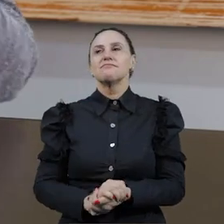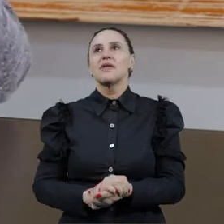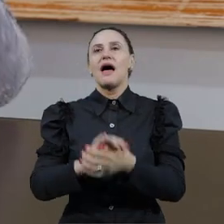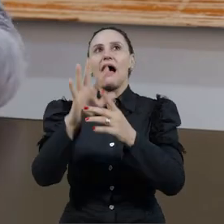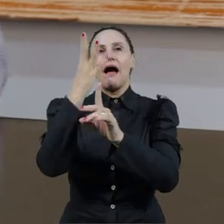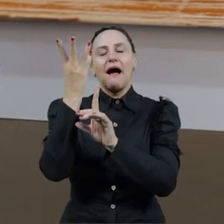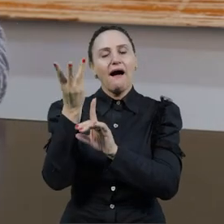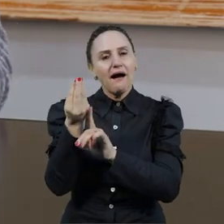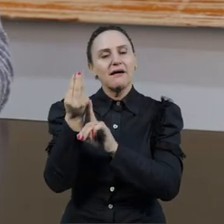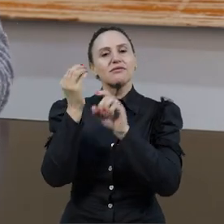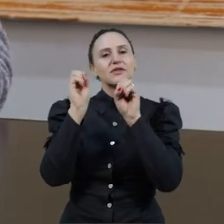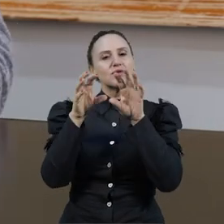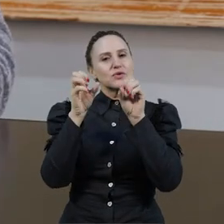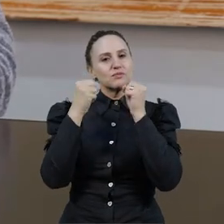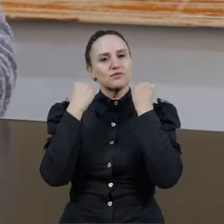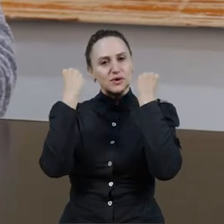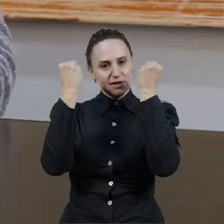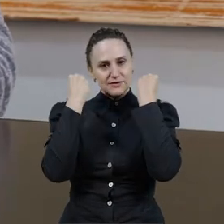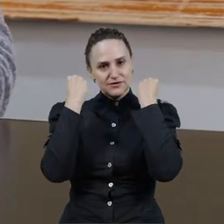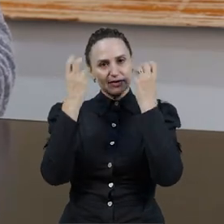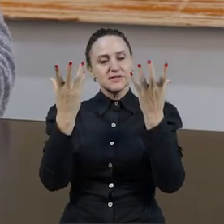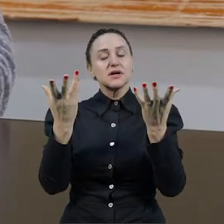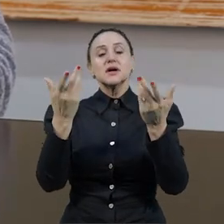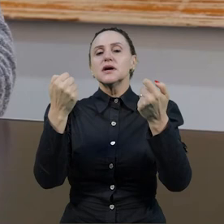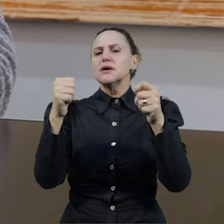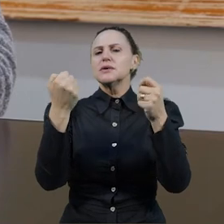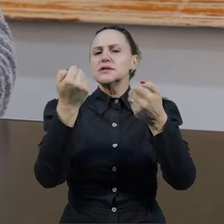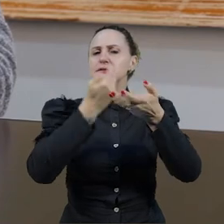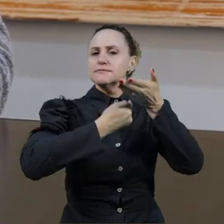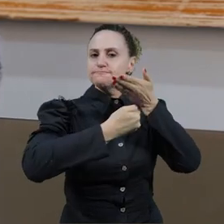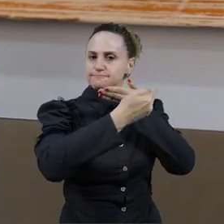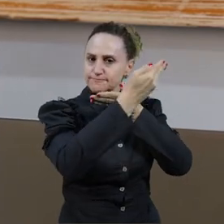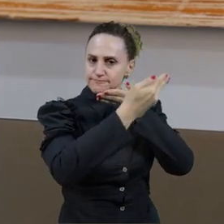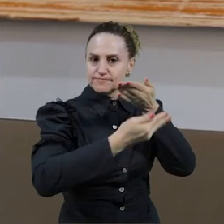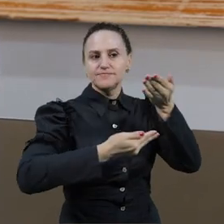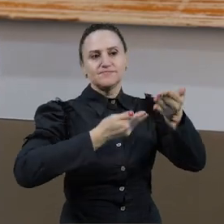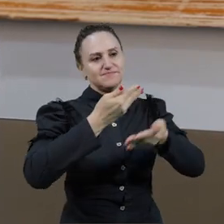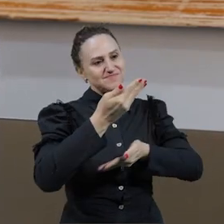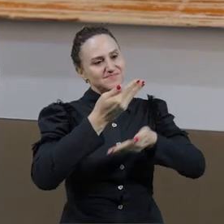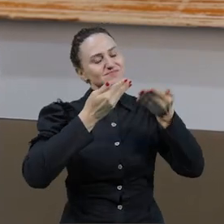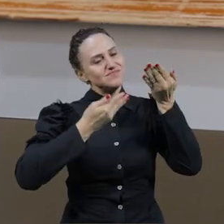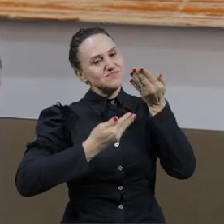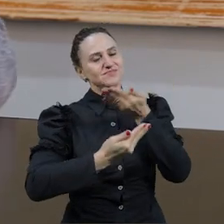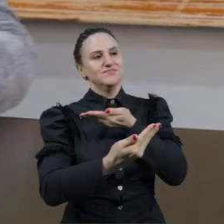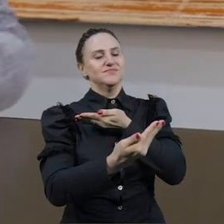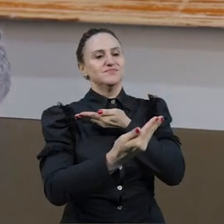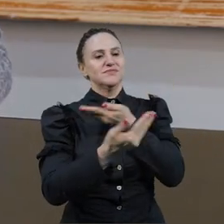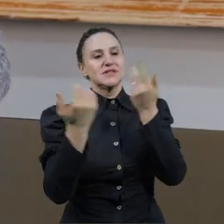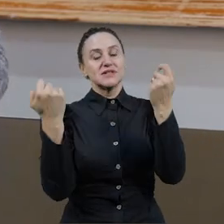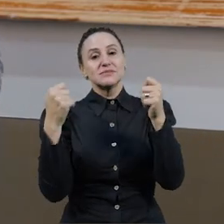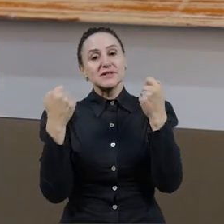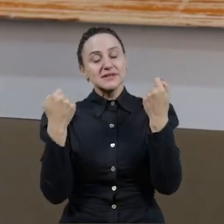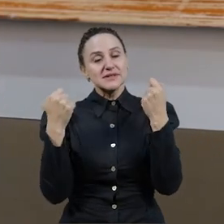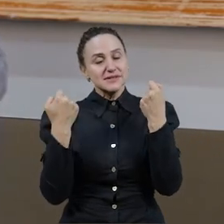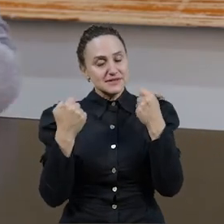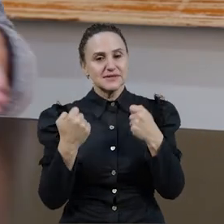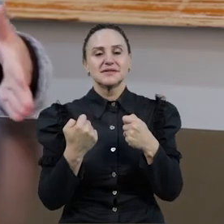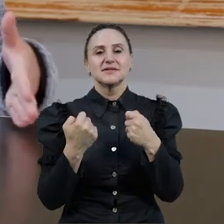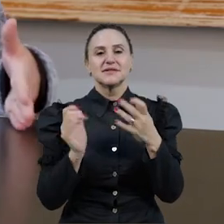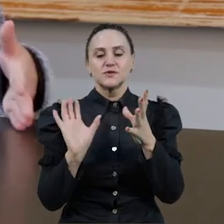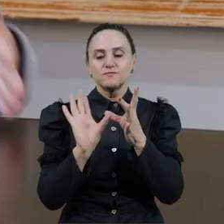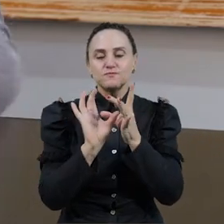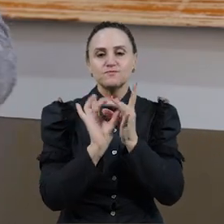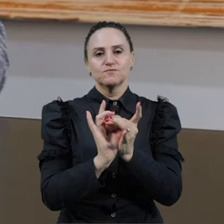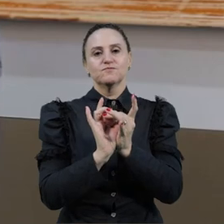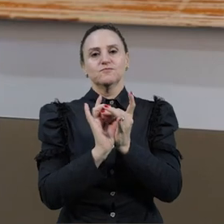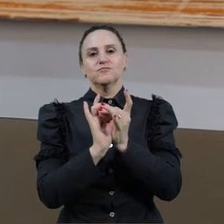arte, educação física. elas precisam estar integradas. Nossos alunos precisam ter uma conexão. E quando nós falamos em anos